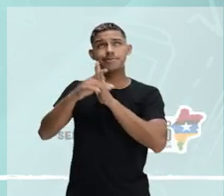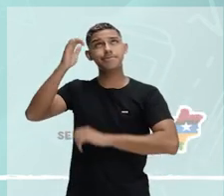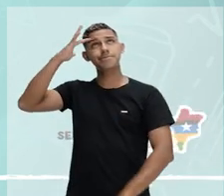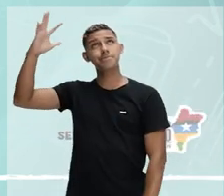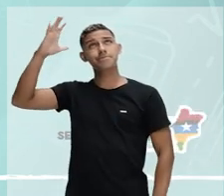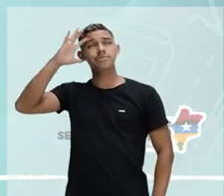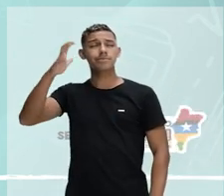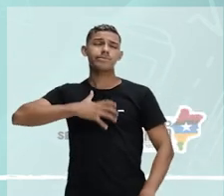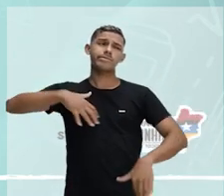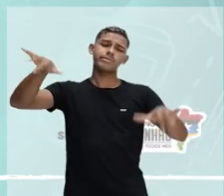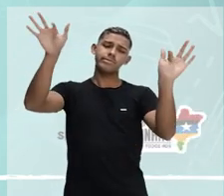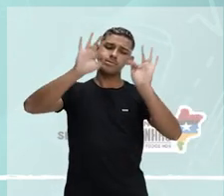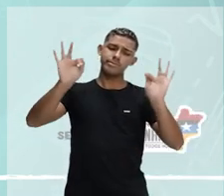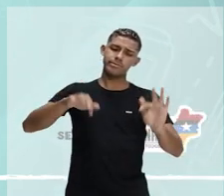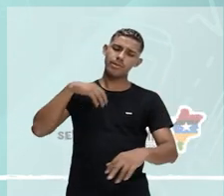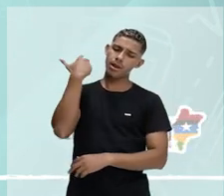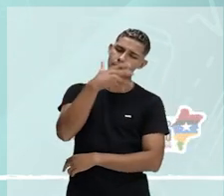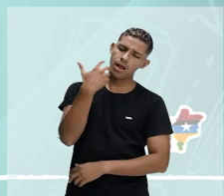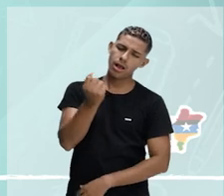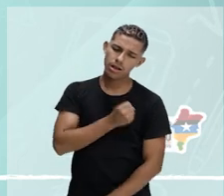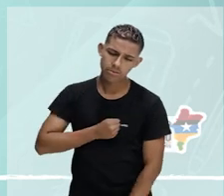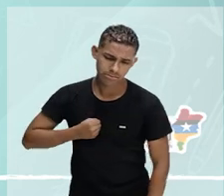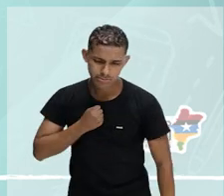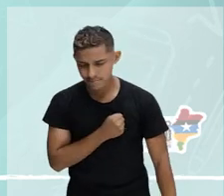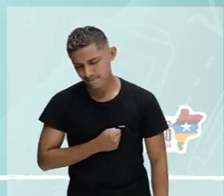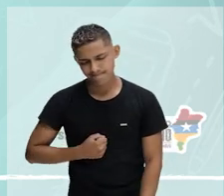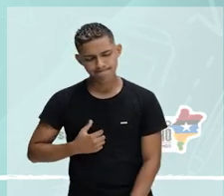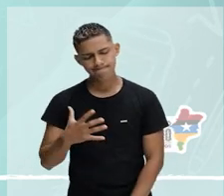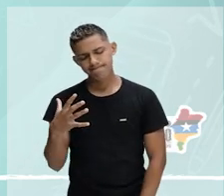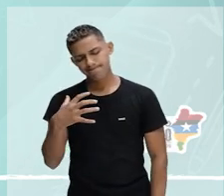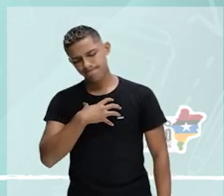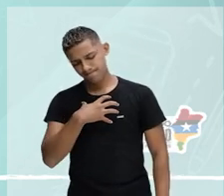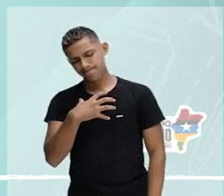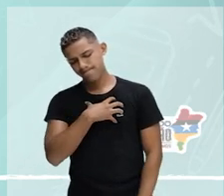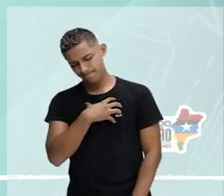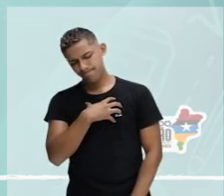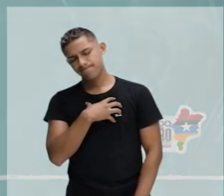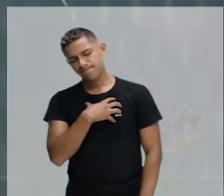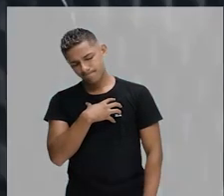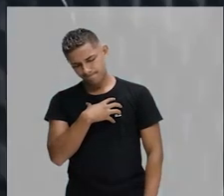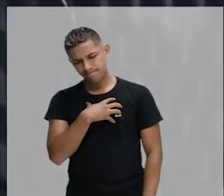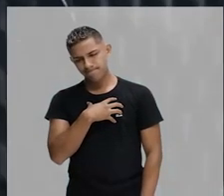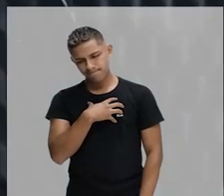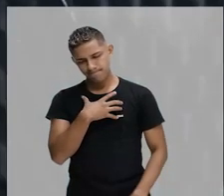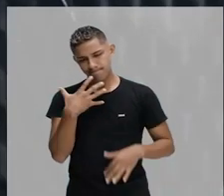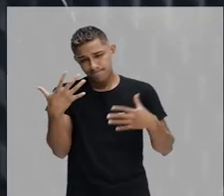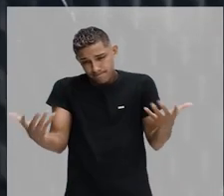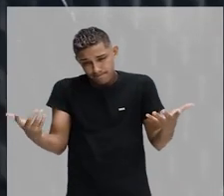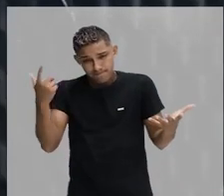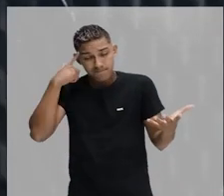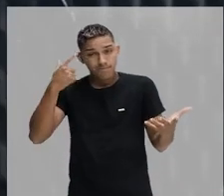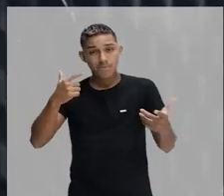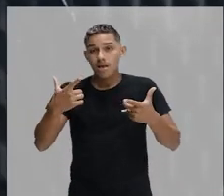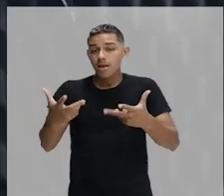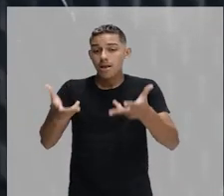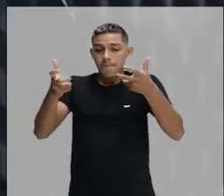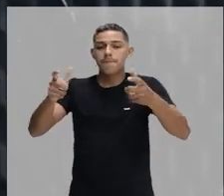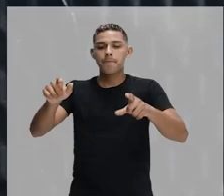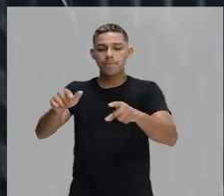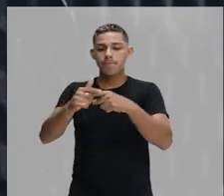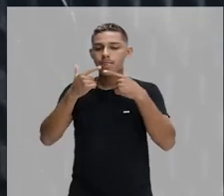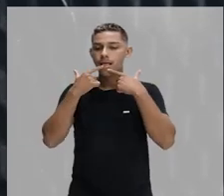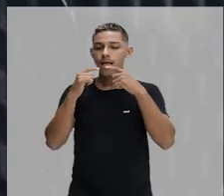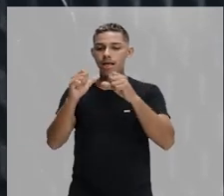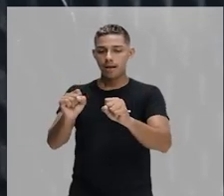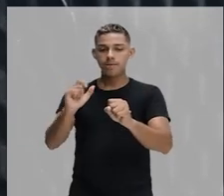mocidade, canto uma saudade que mora em meu peito. Então, vocês conseguem perceber que a linguagem do Patativa do